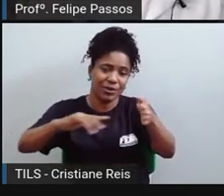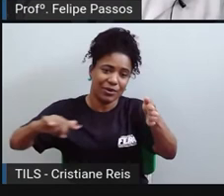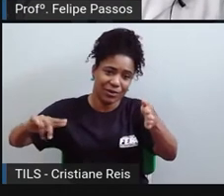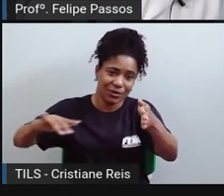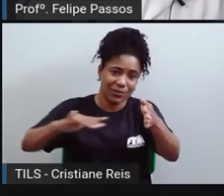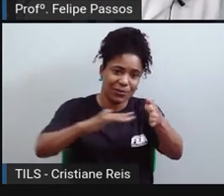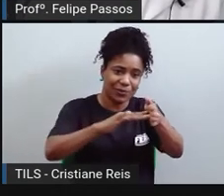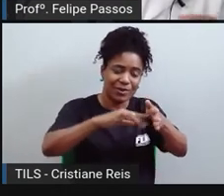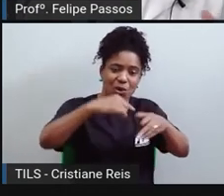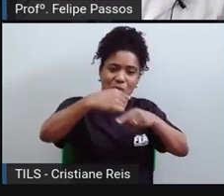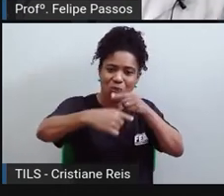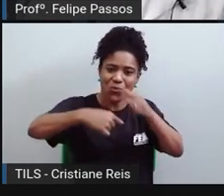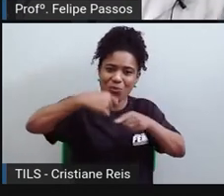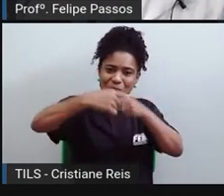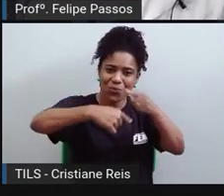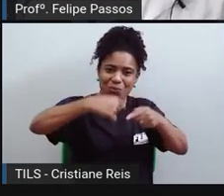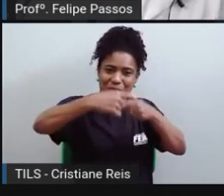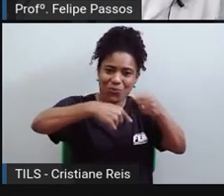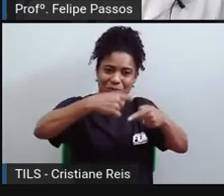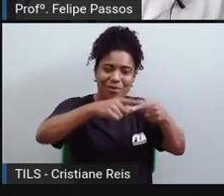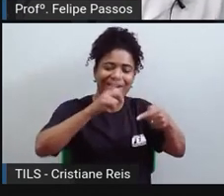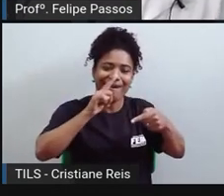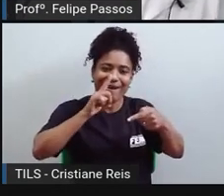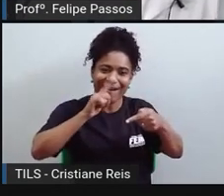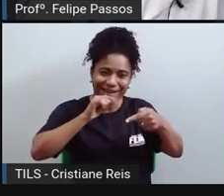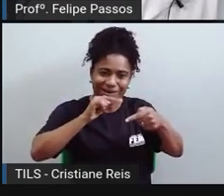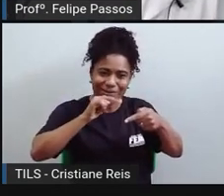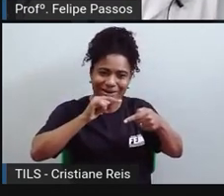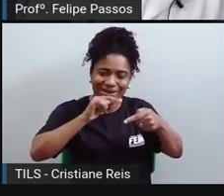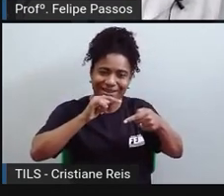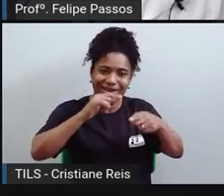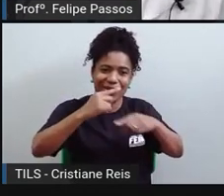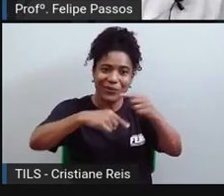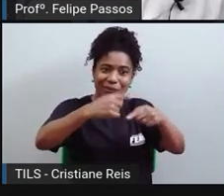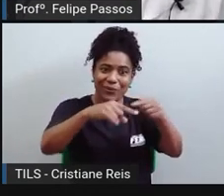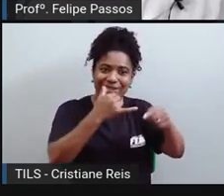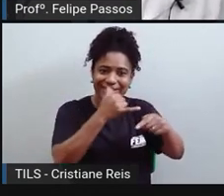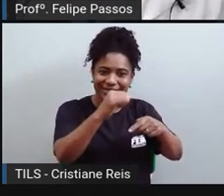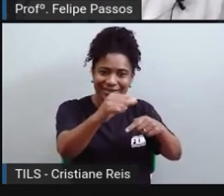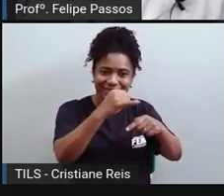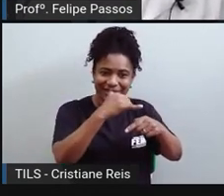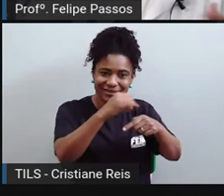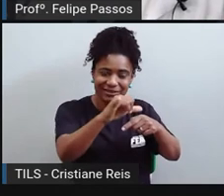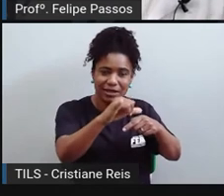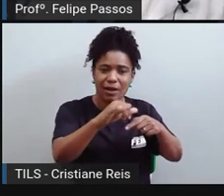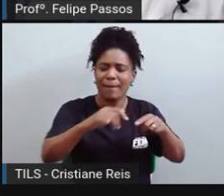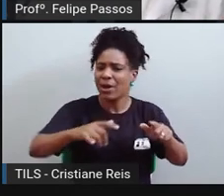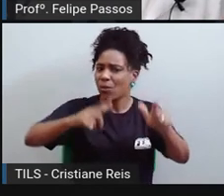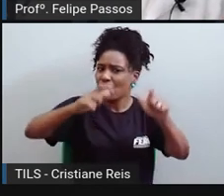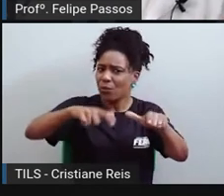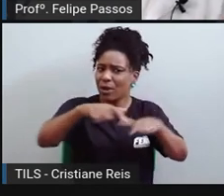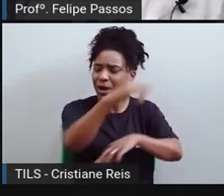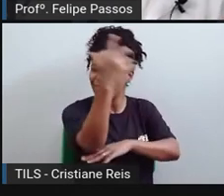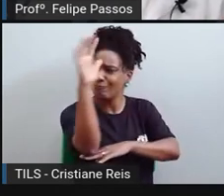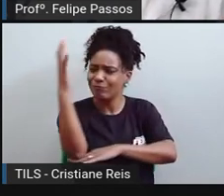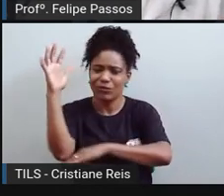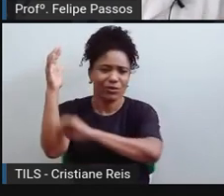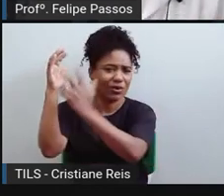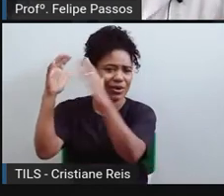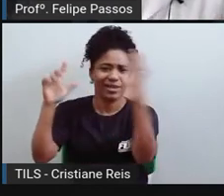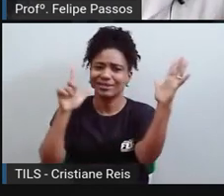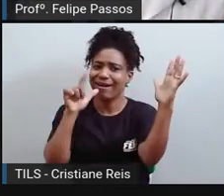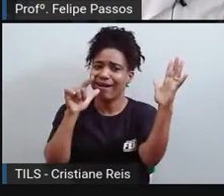você inundou uma área que antes era vegetação. Seja floresta, seja cerrado, seja o que for,